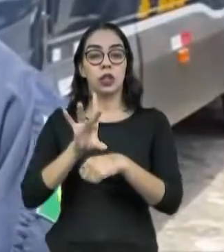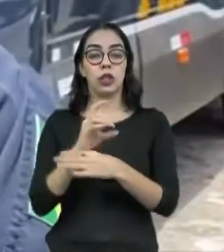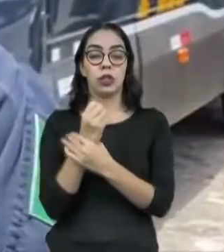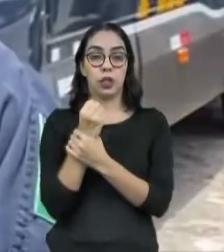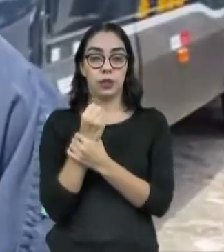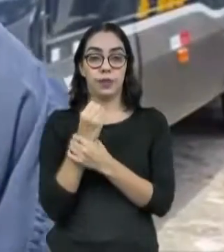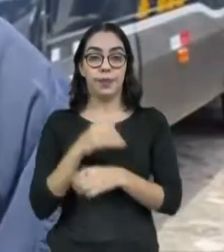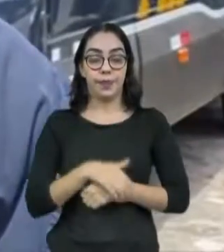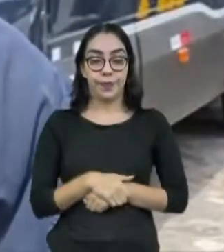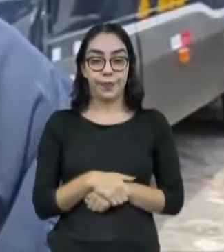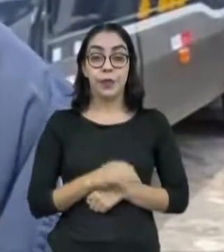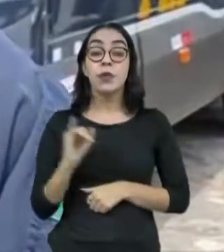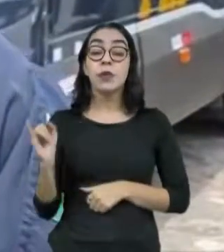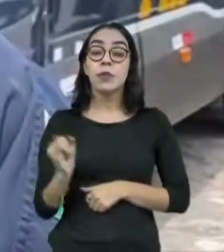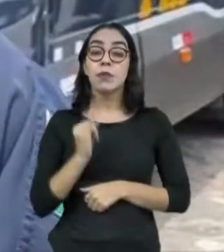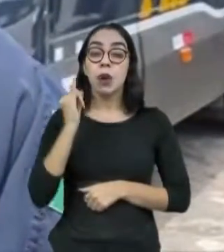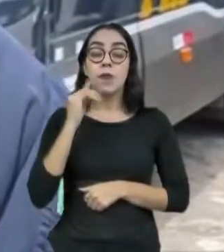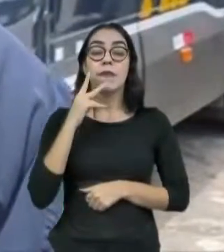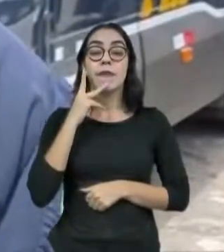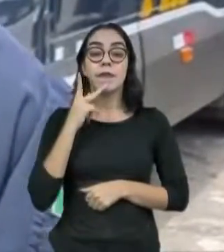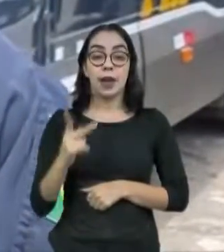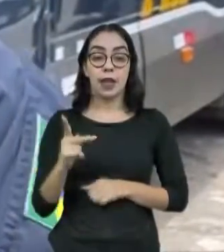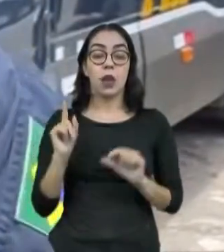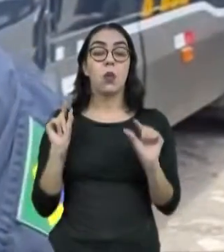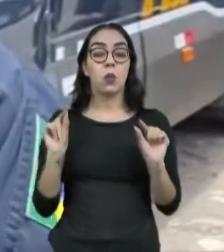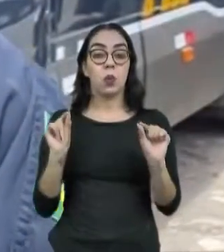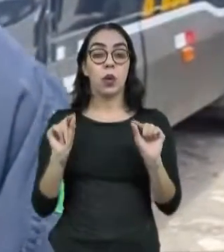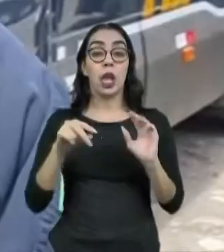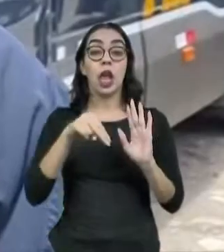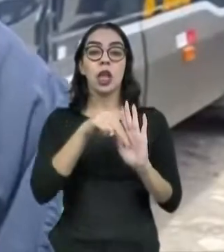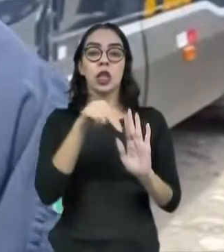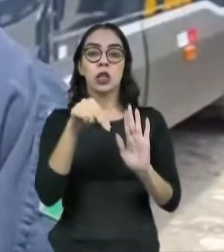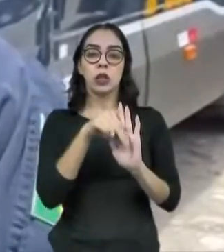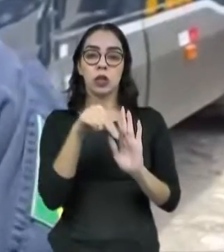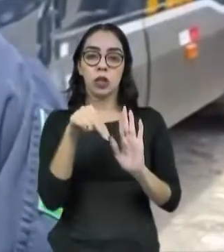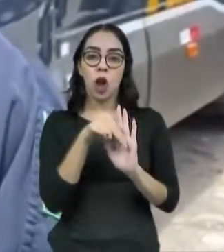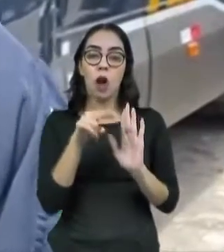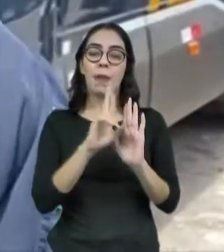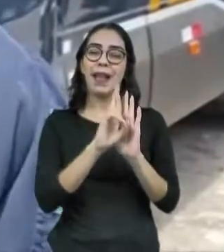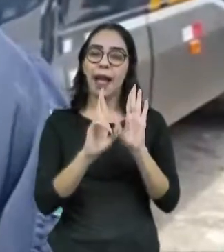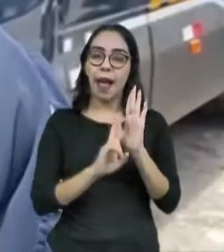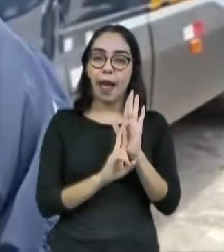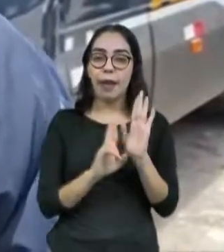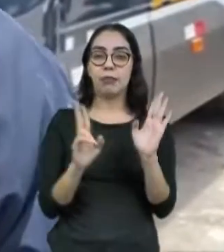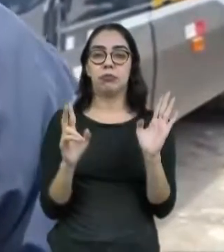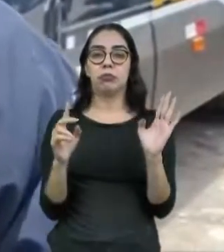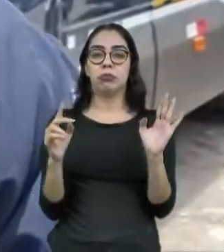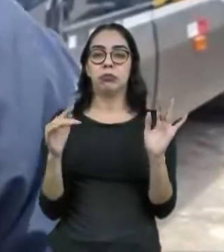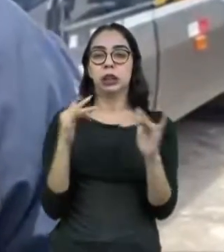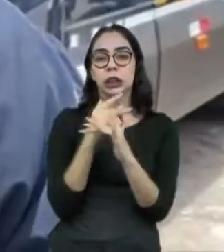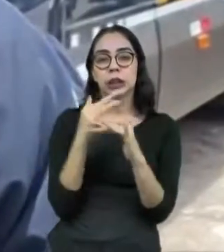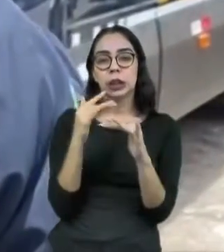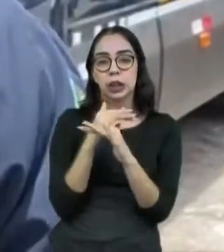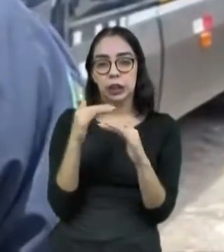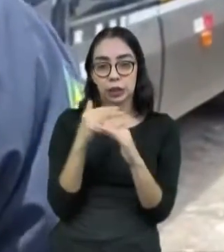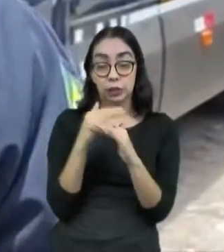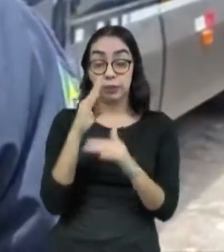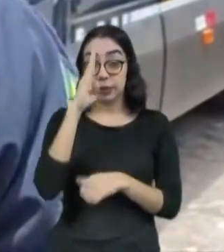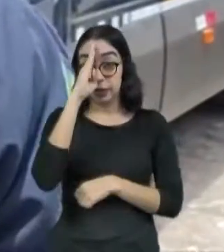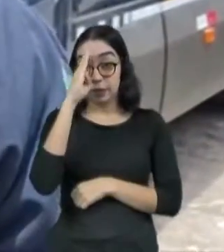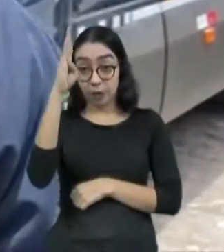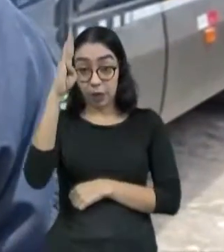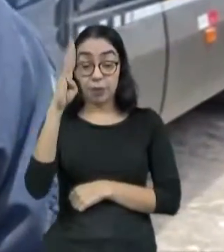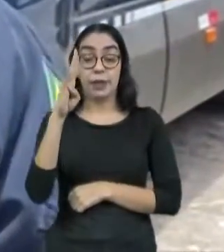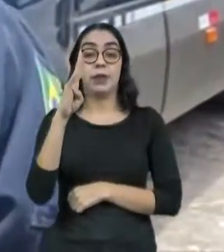importante destacar que você siga as normas de trânsito, as regras de trânsito, principalmente em relação à utilização do